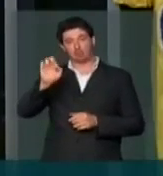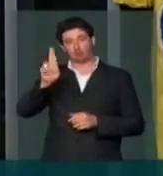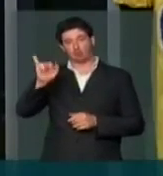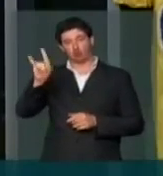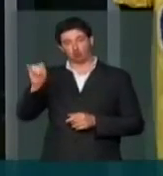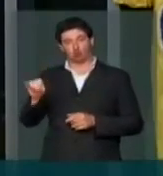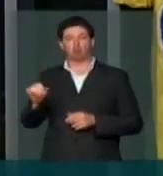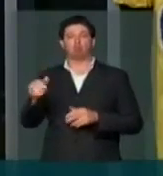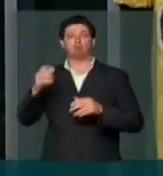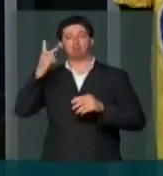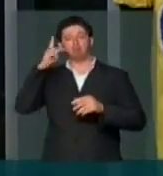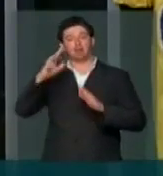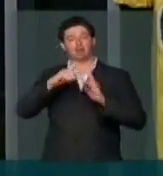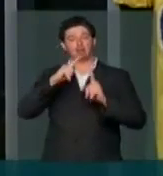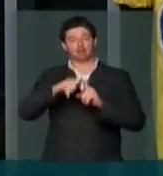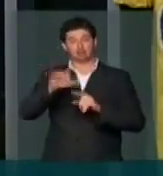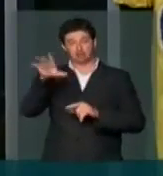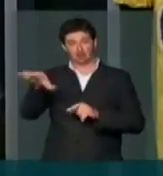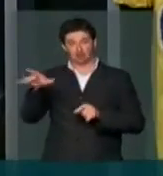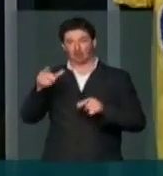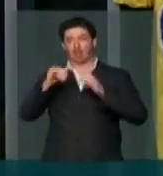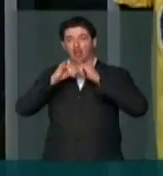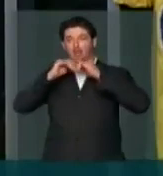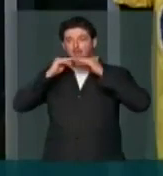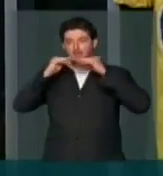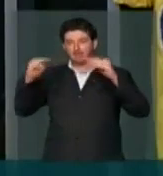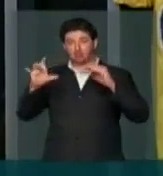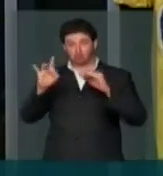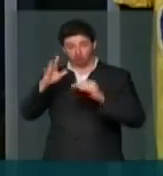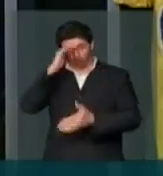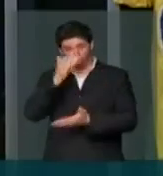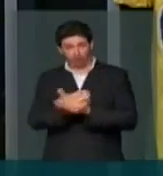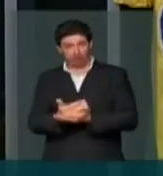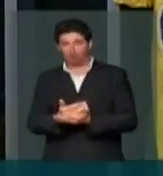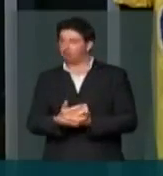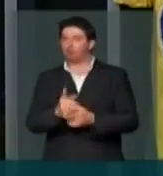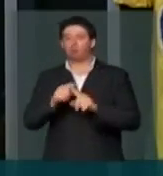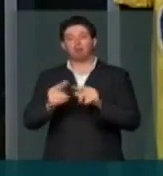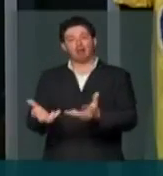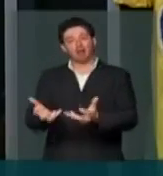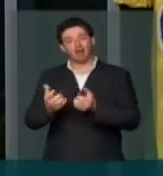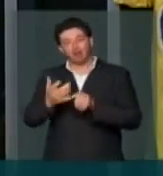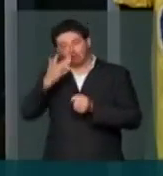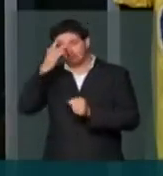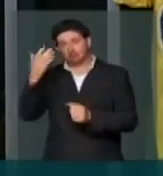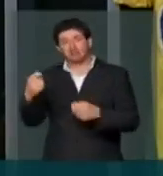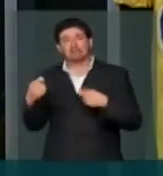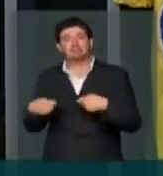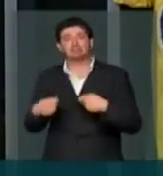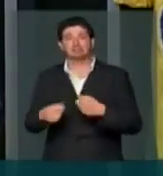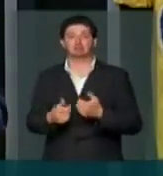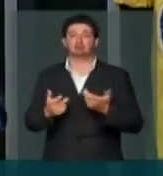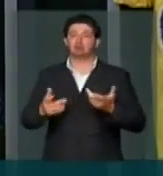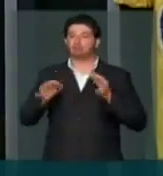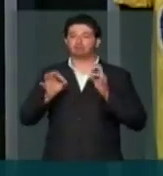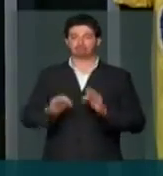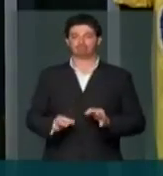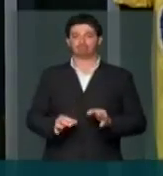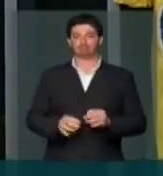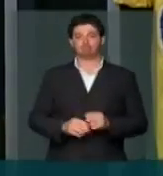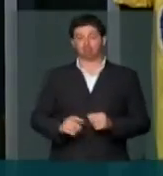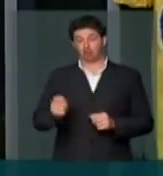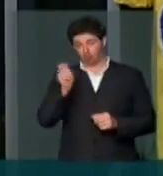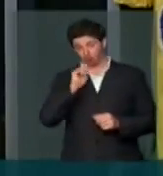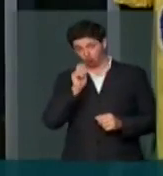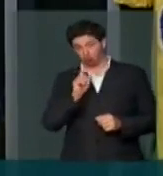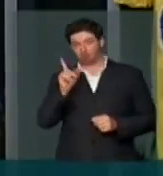Católica possa levar sua mensagem, não só de fé, mas de acolhimento àqueles que mais precisam. E certamente é a questão da